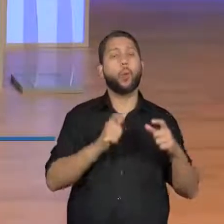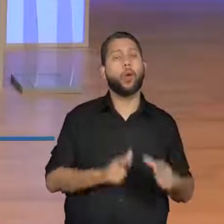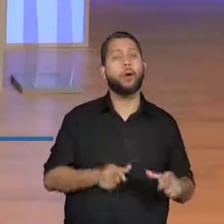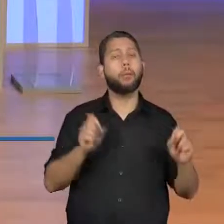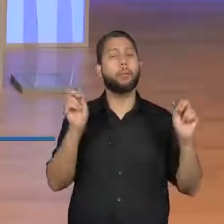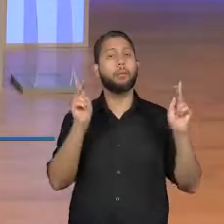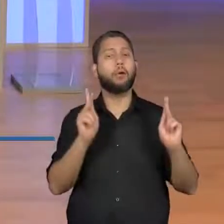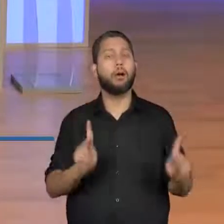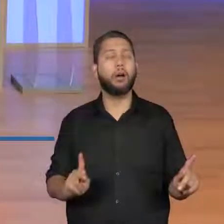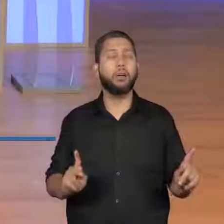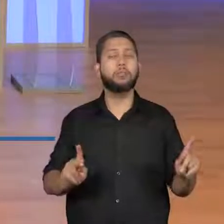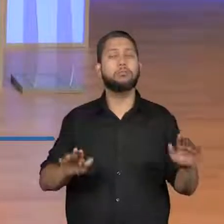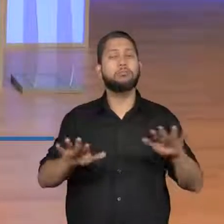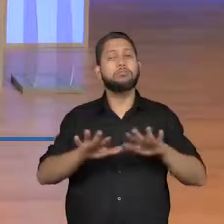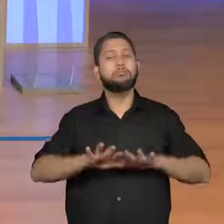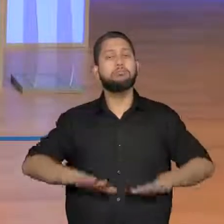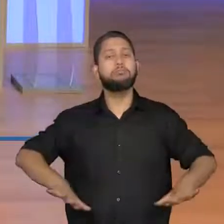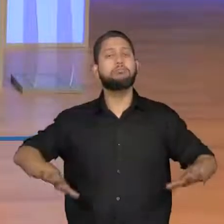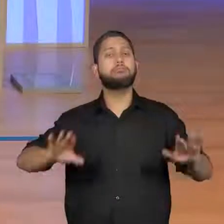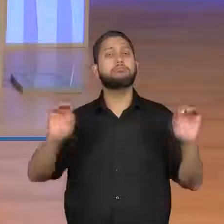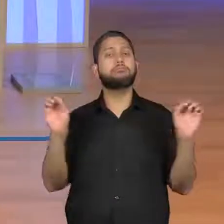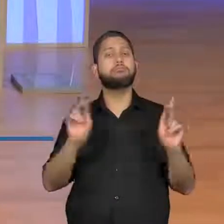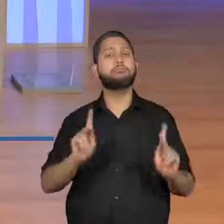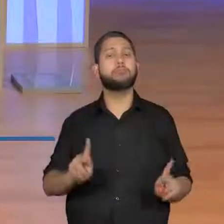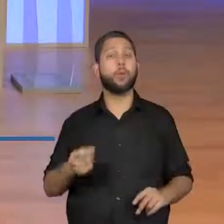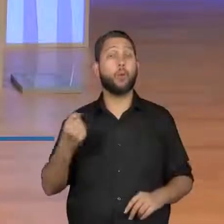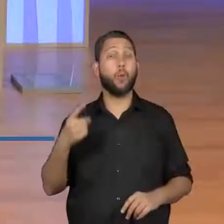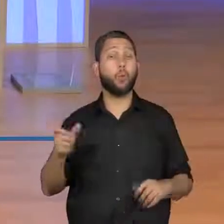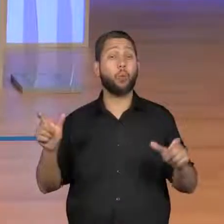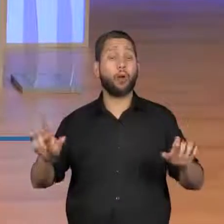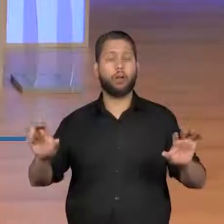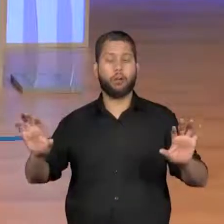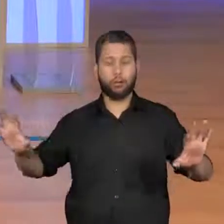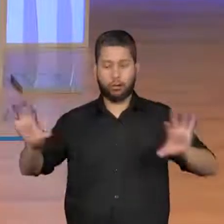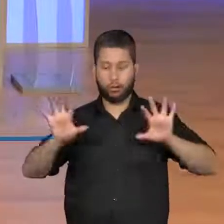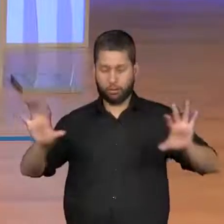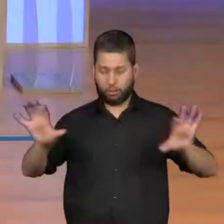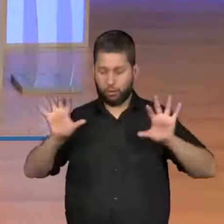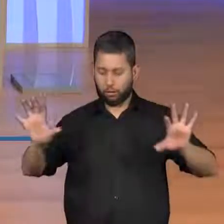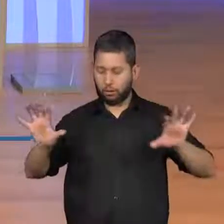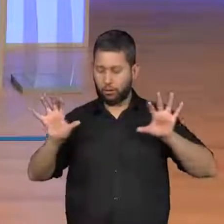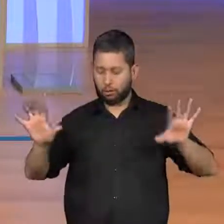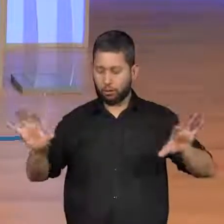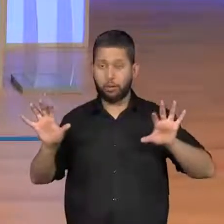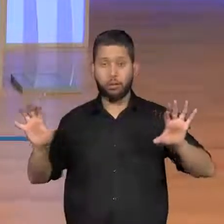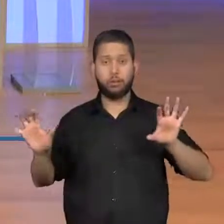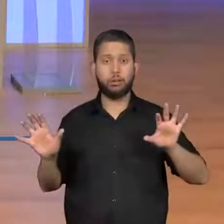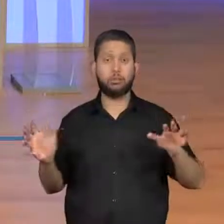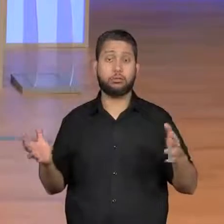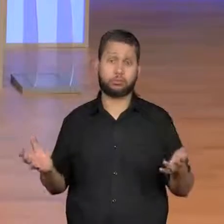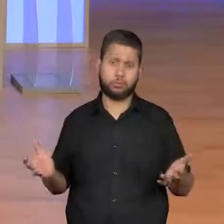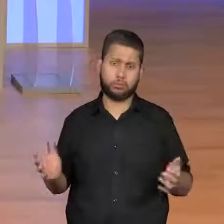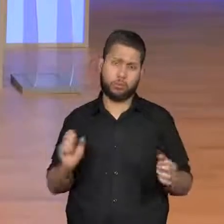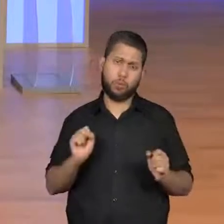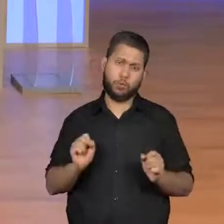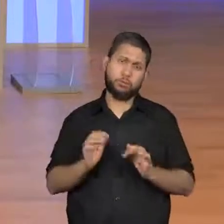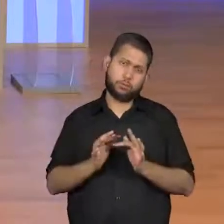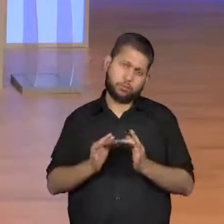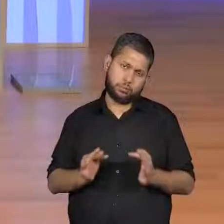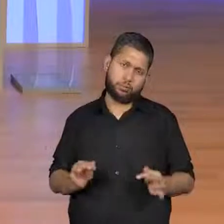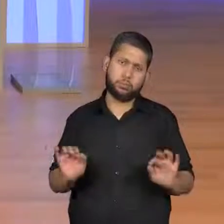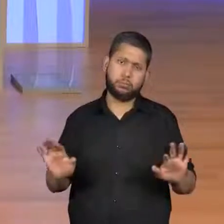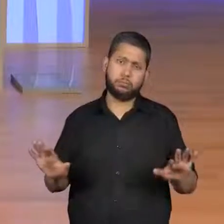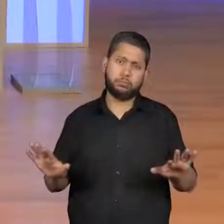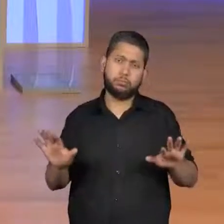Seria melhor, bem melhor silencioso, né? É, nós podemos ter aí o barulho assim, mais dosado, na medida